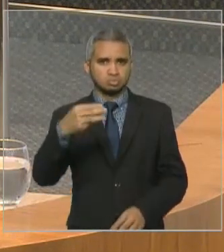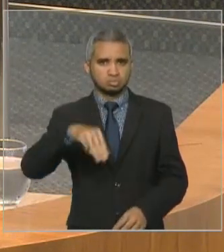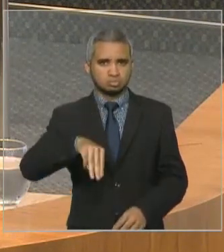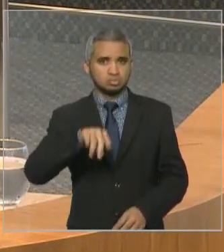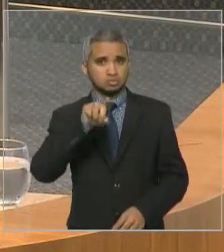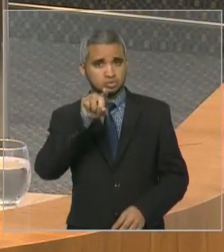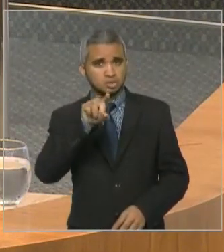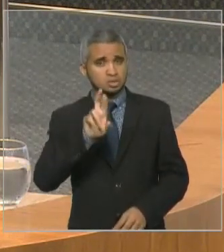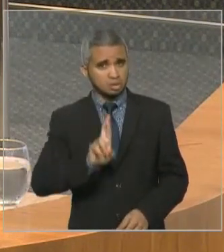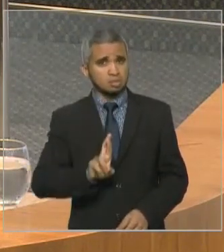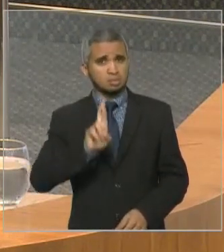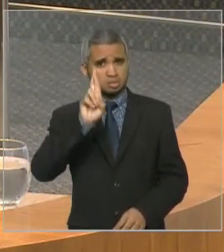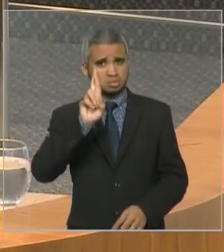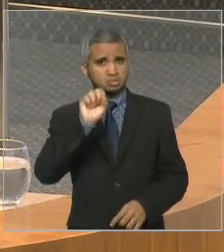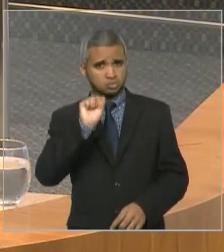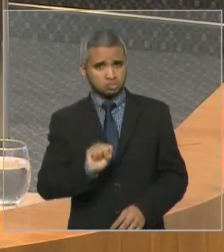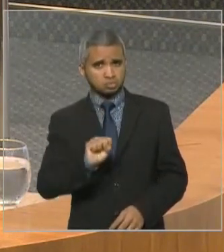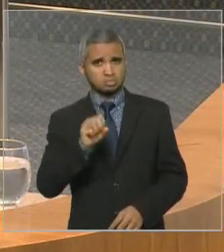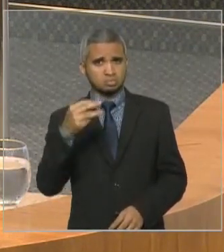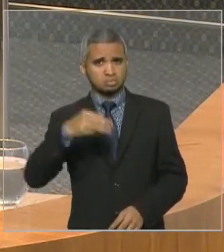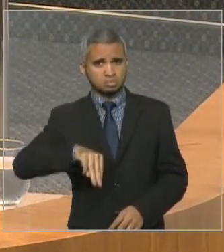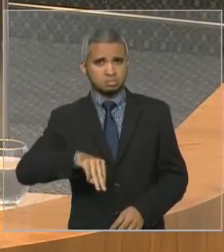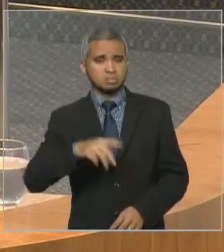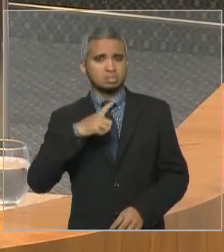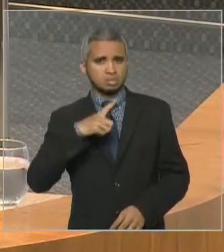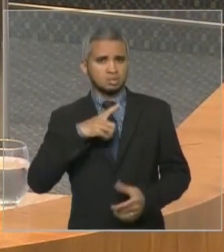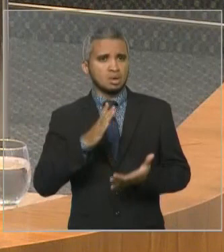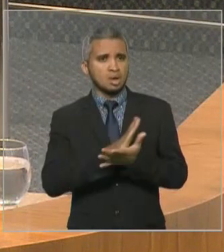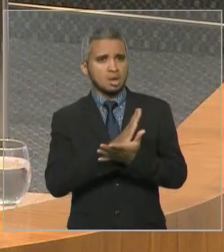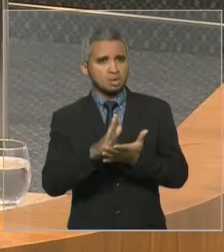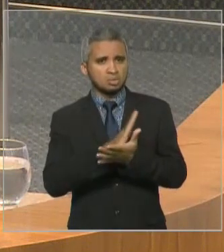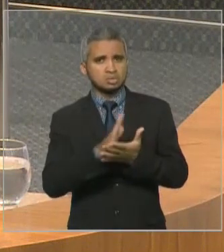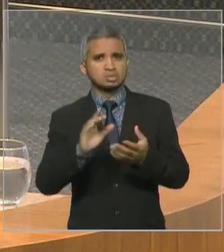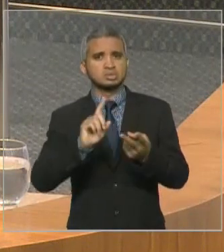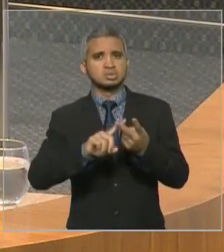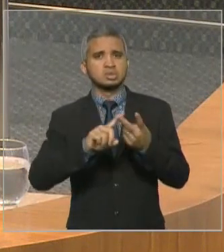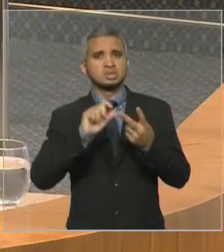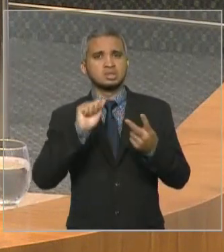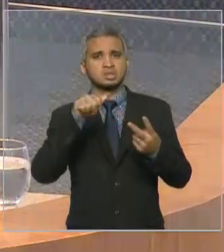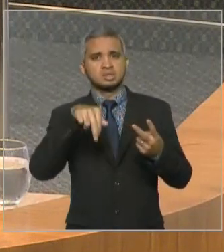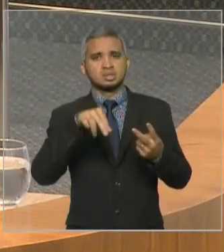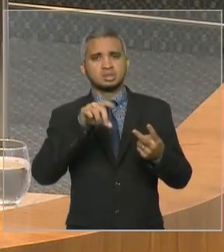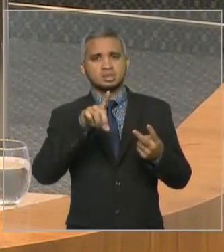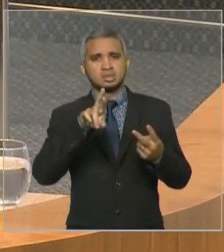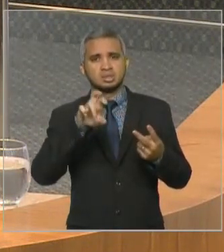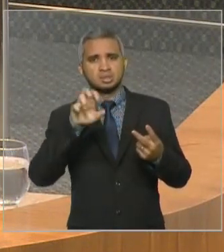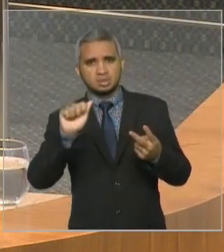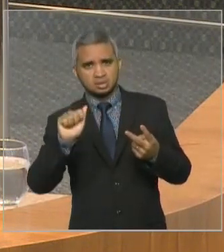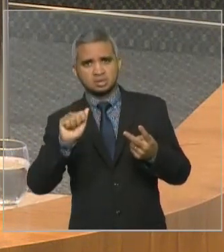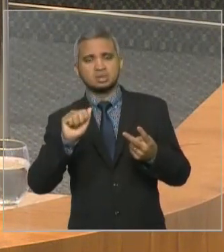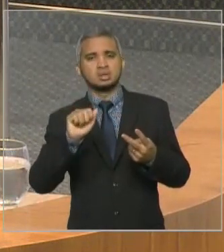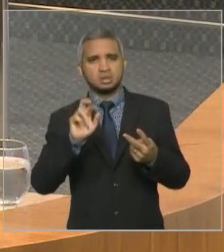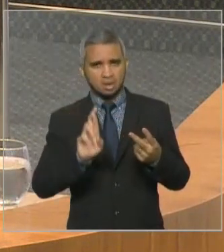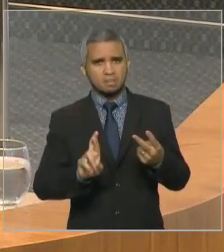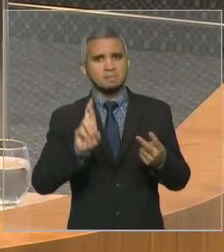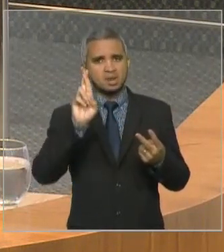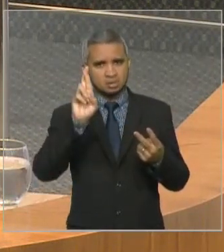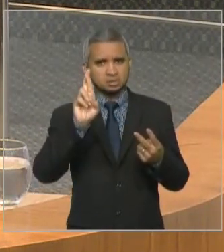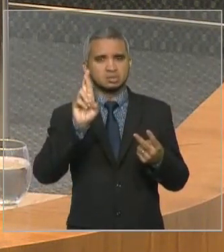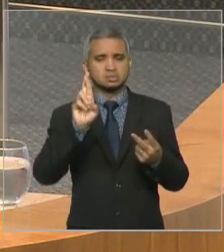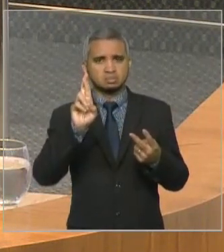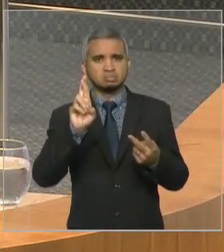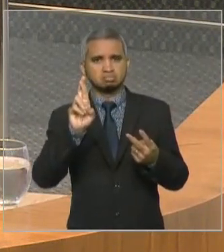muito bem aquela região, tem outros parlamentares aqui, deputado Andréia é uma dessas deputadas também, representa muito bem, e isso só faz